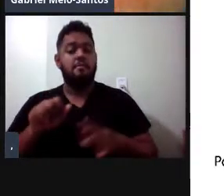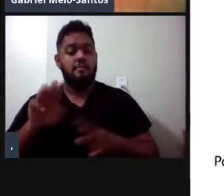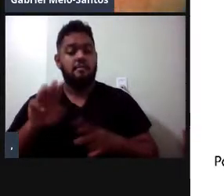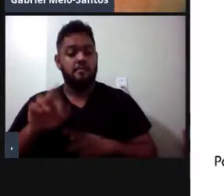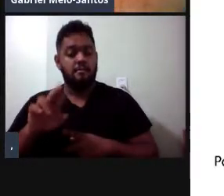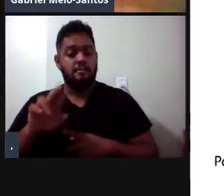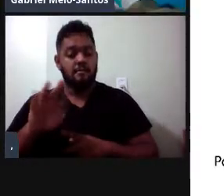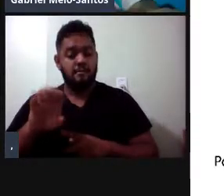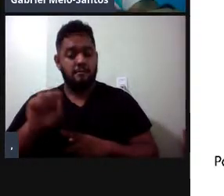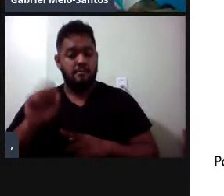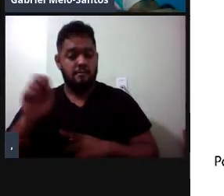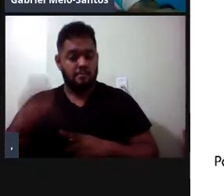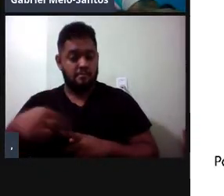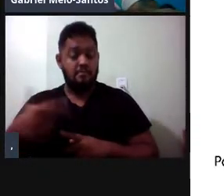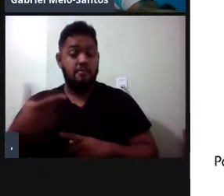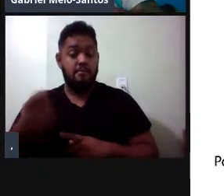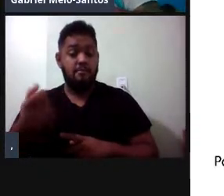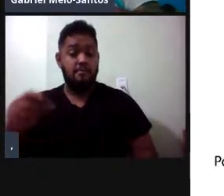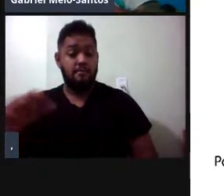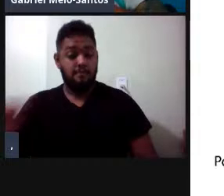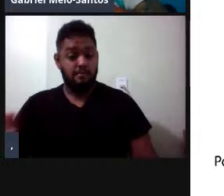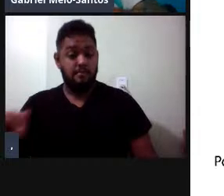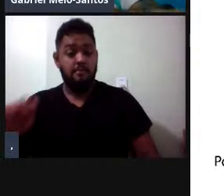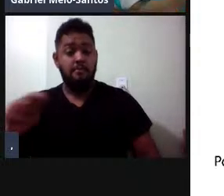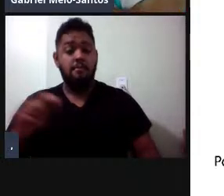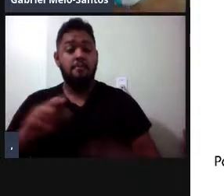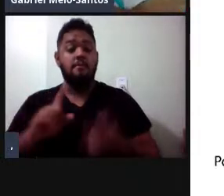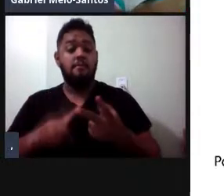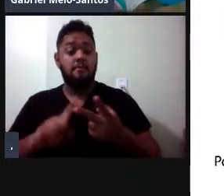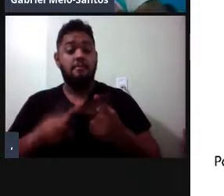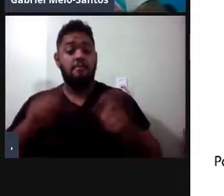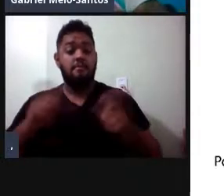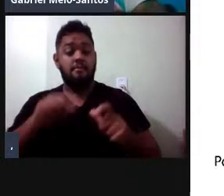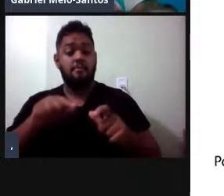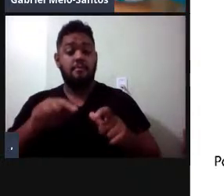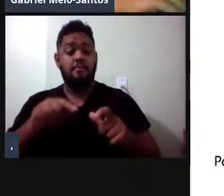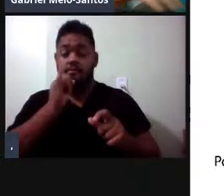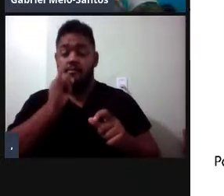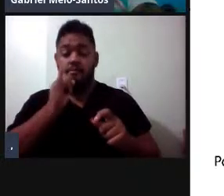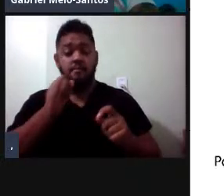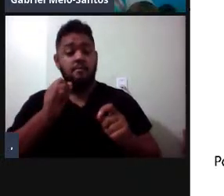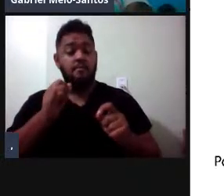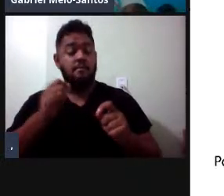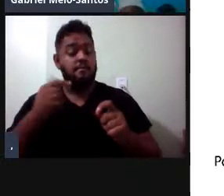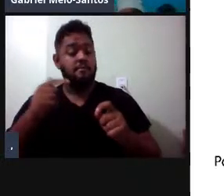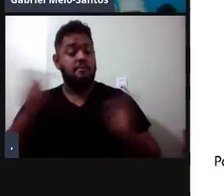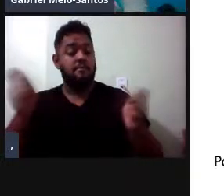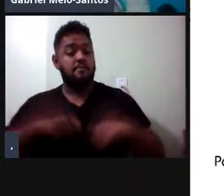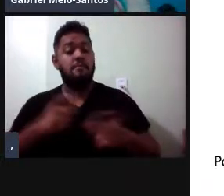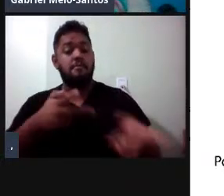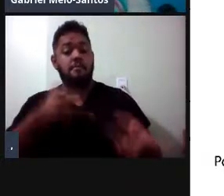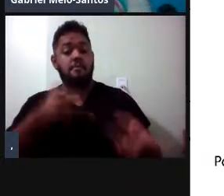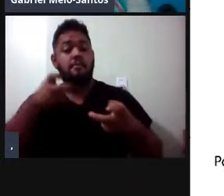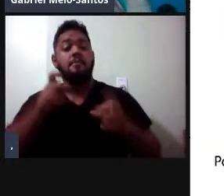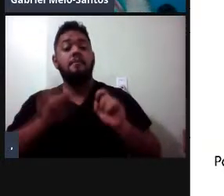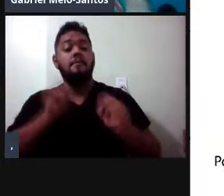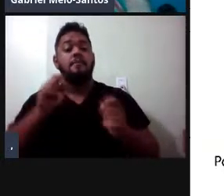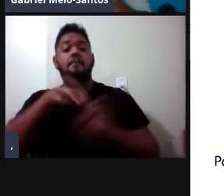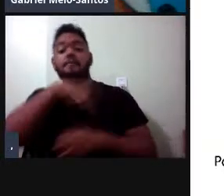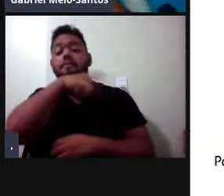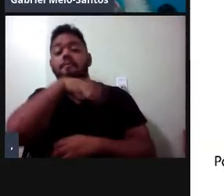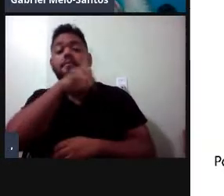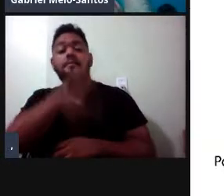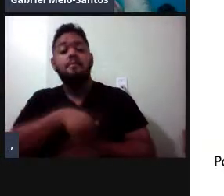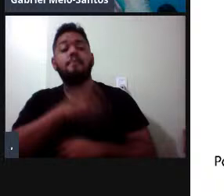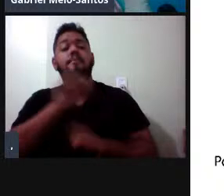gravaram esses bichos no Equador, numa região onde não ocorre sotália, então só tinha inha, eles verificaram que sim, esses animais eram assoviados,